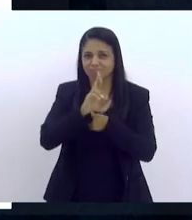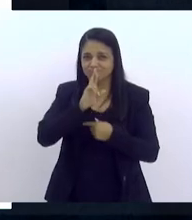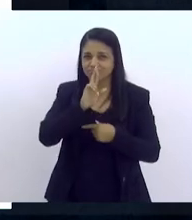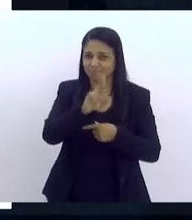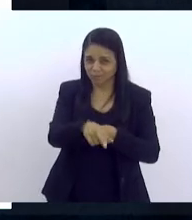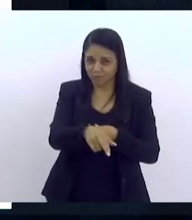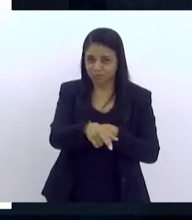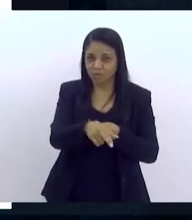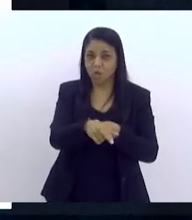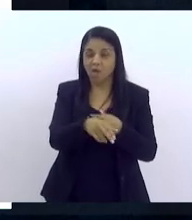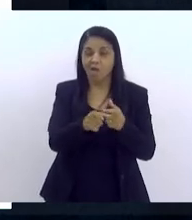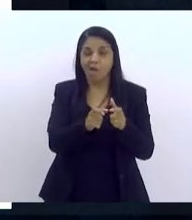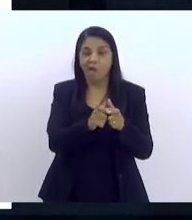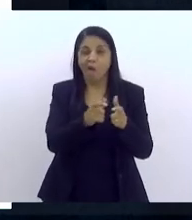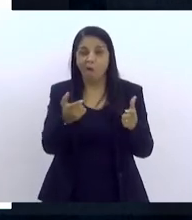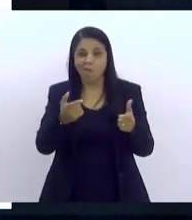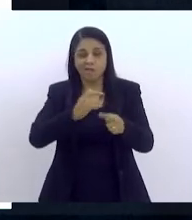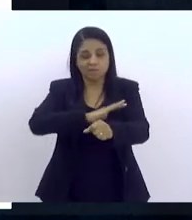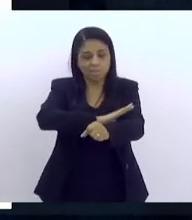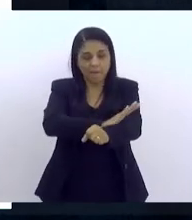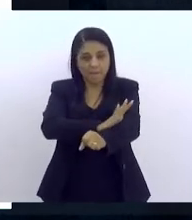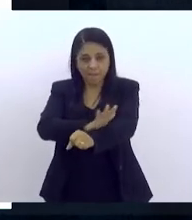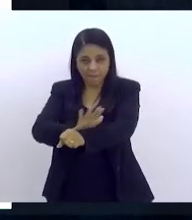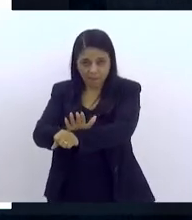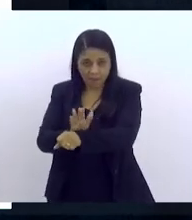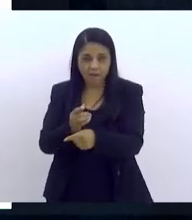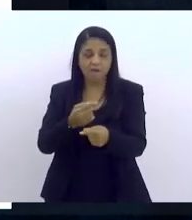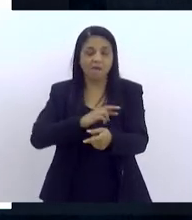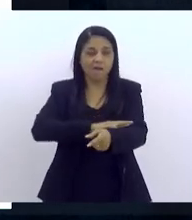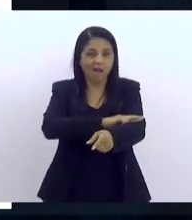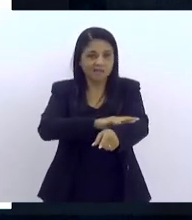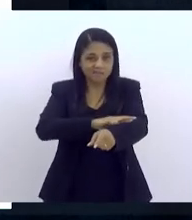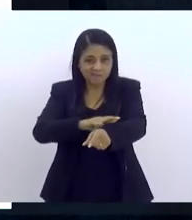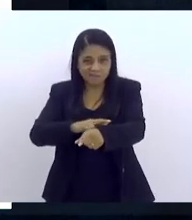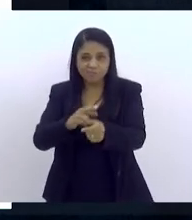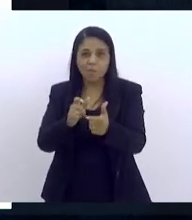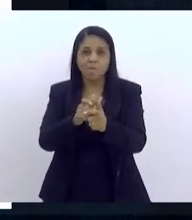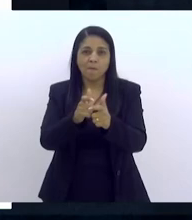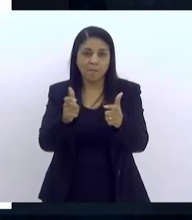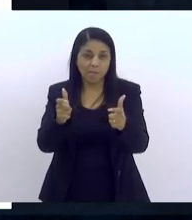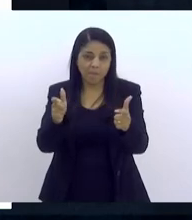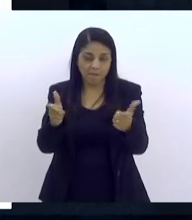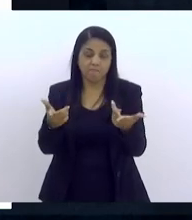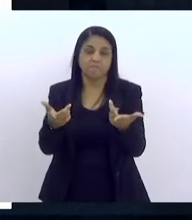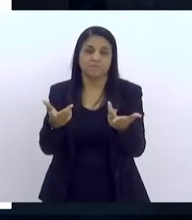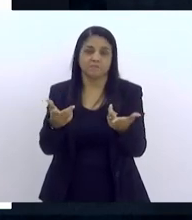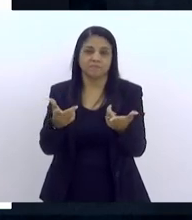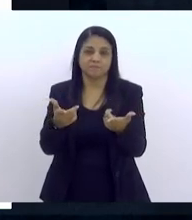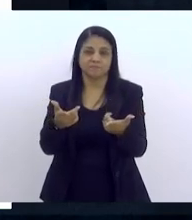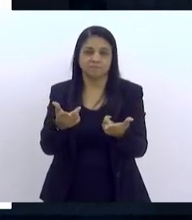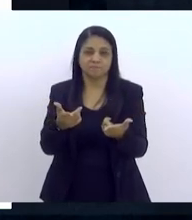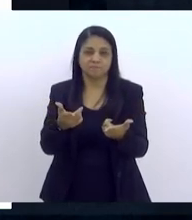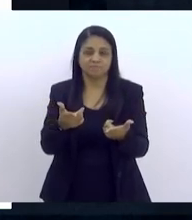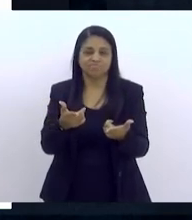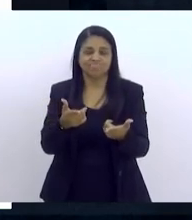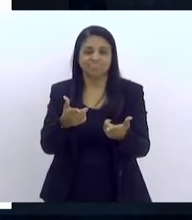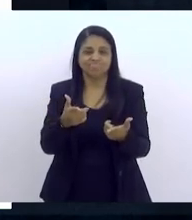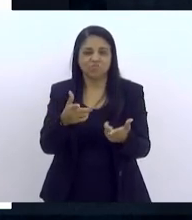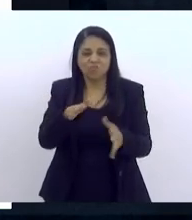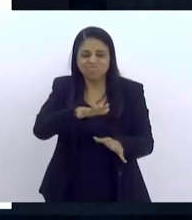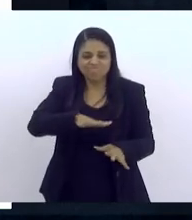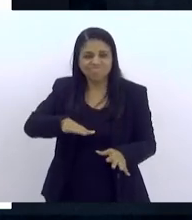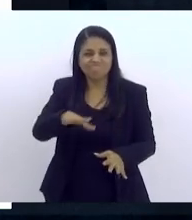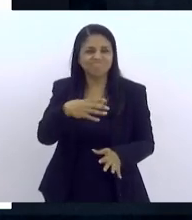discriminação de certos alunos, aumenta racismo, aumenta um clima